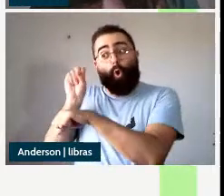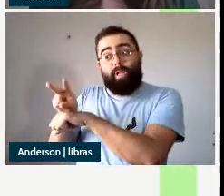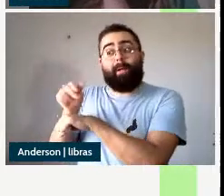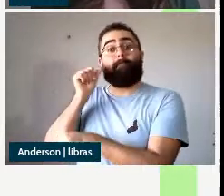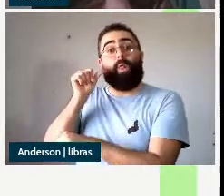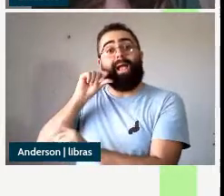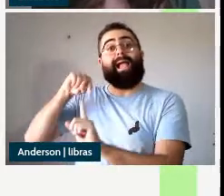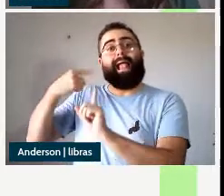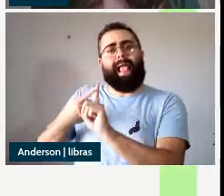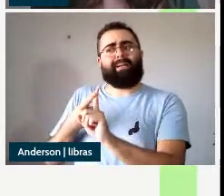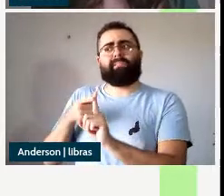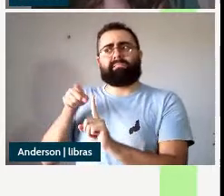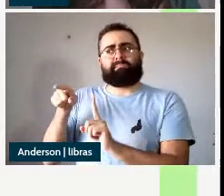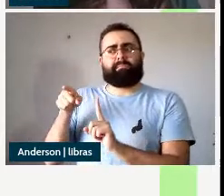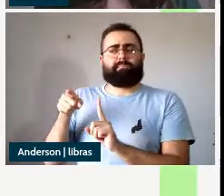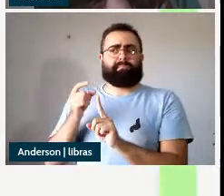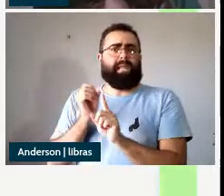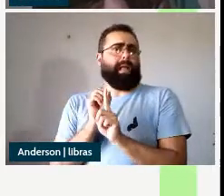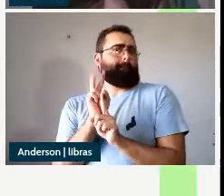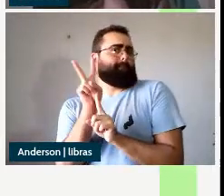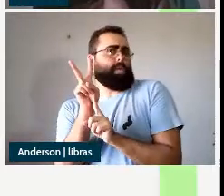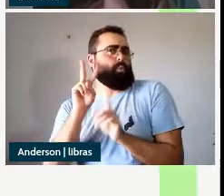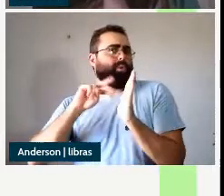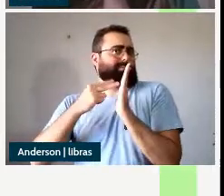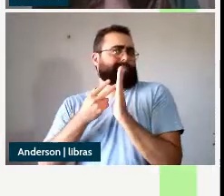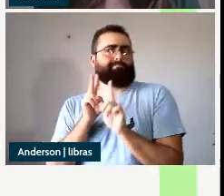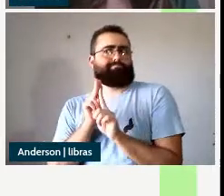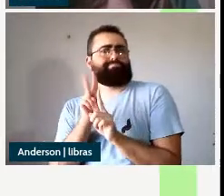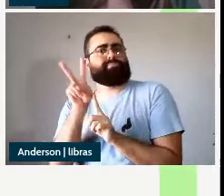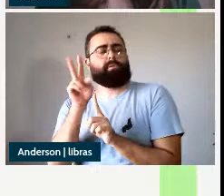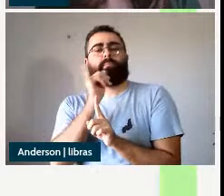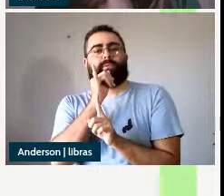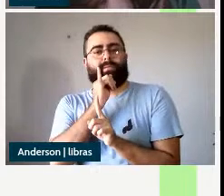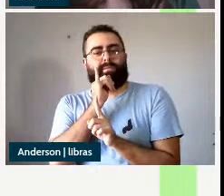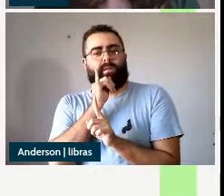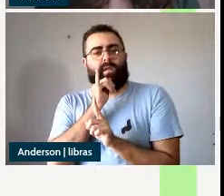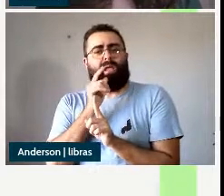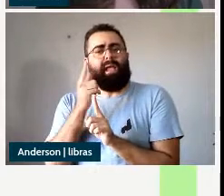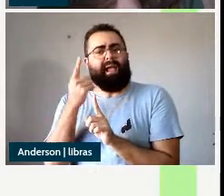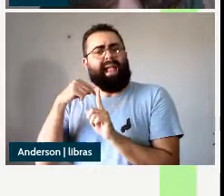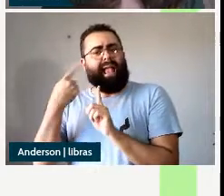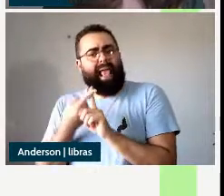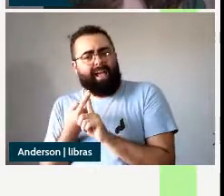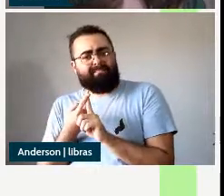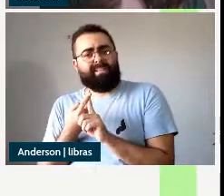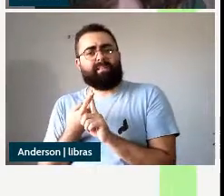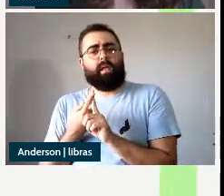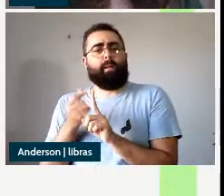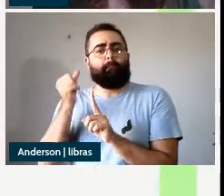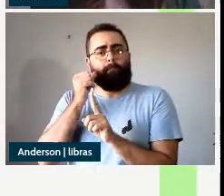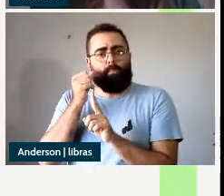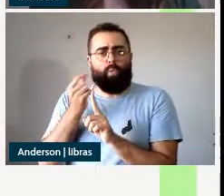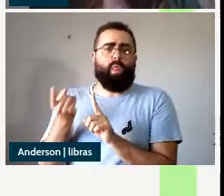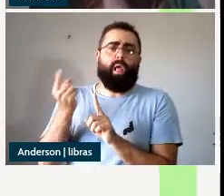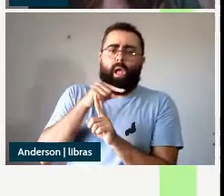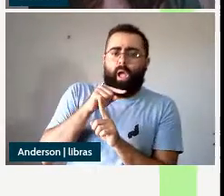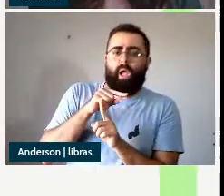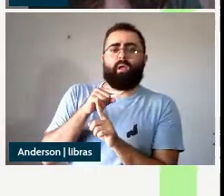é ambígua entre uma interpretação depictiva do adjetivo e uma interpretação atributiva do depictivo